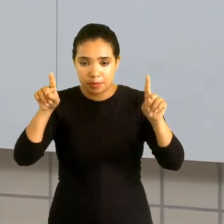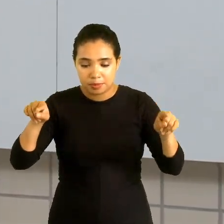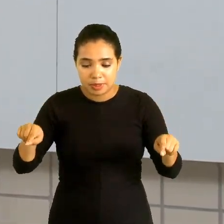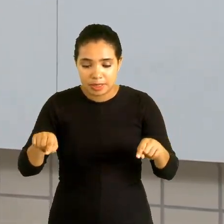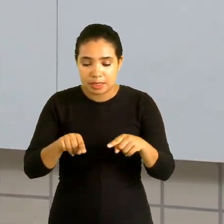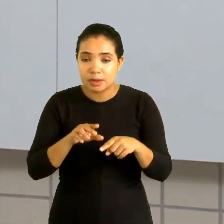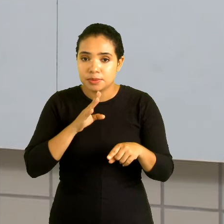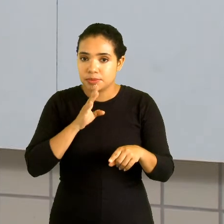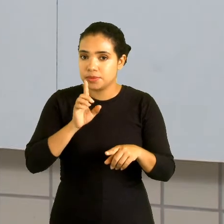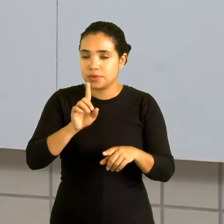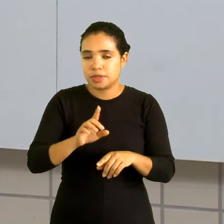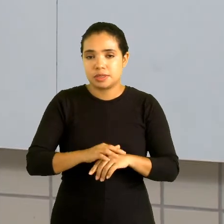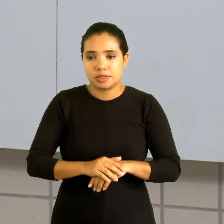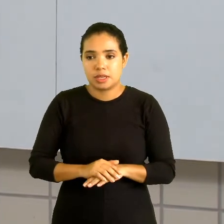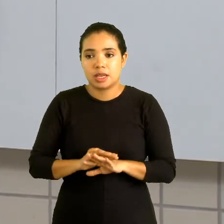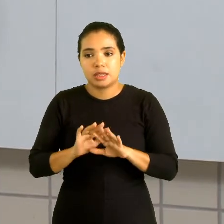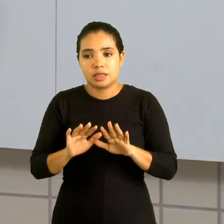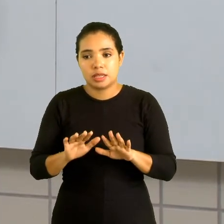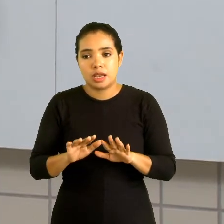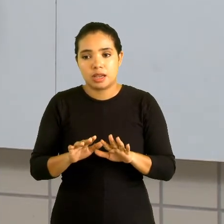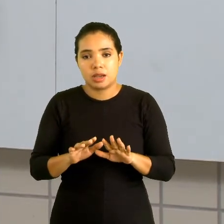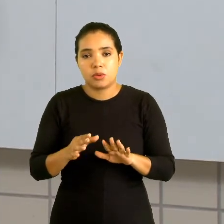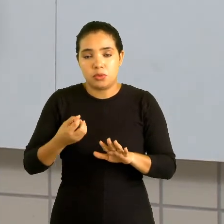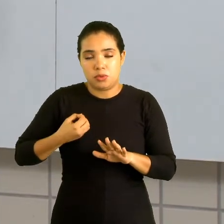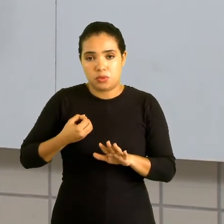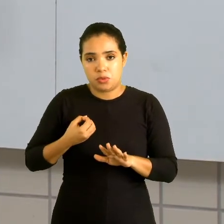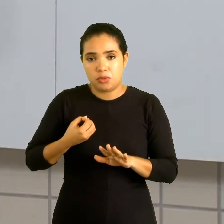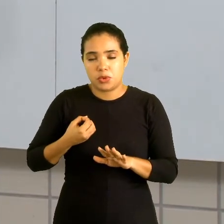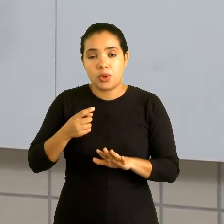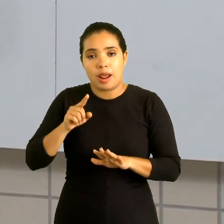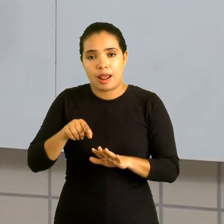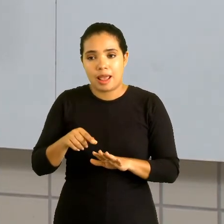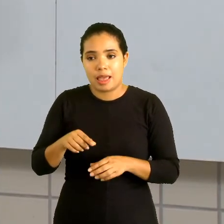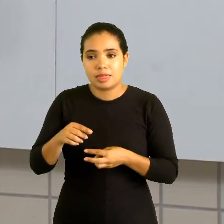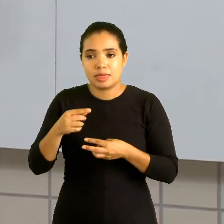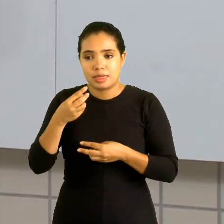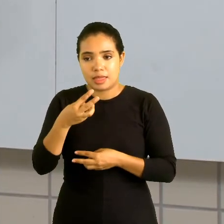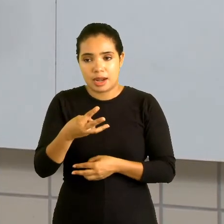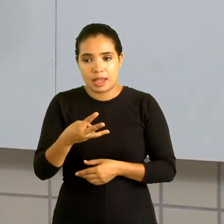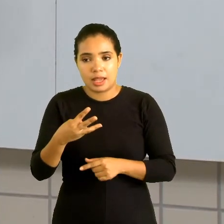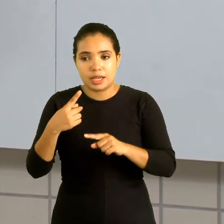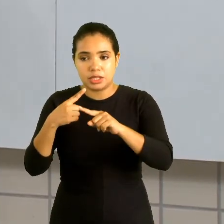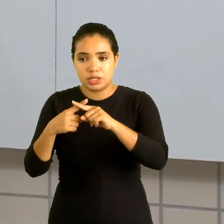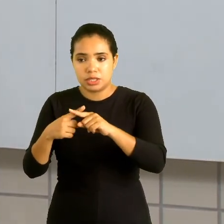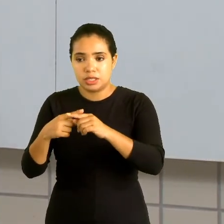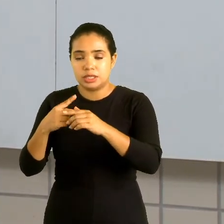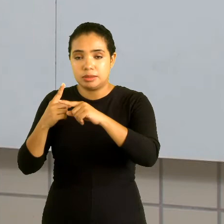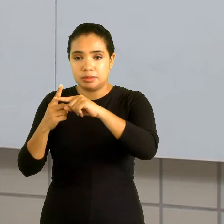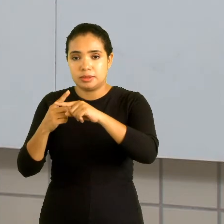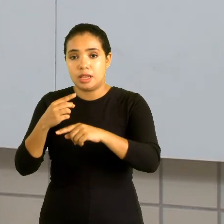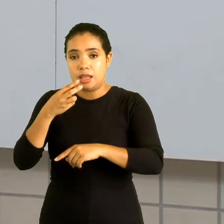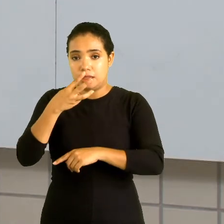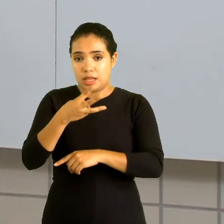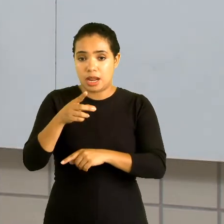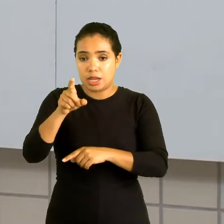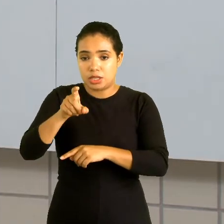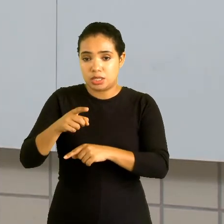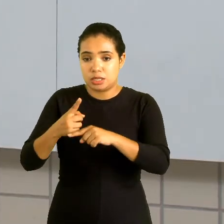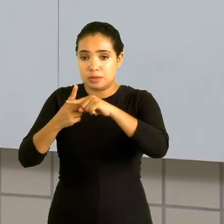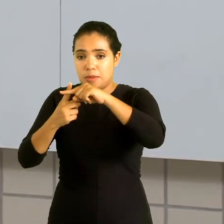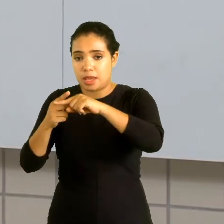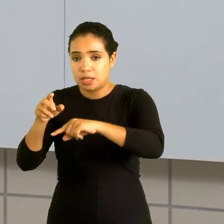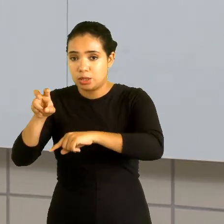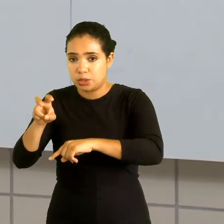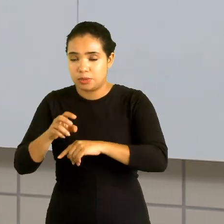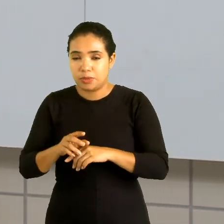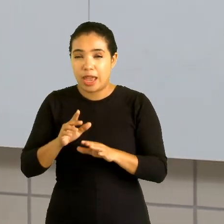conhecia. Ou seja, esse valorzinho aqui é 3x mais 5. E aí, eu vou